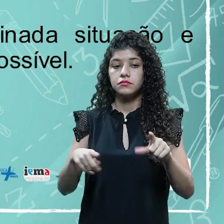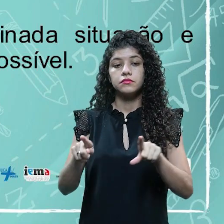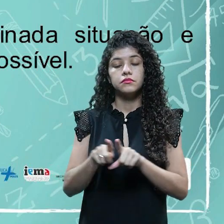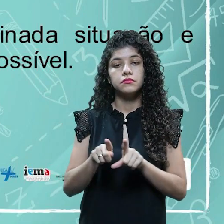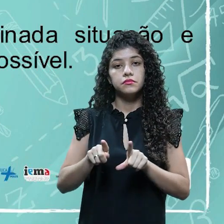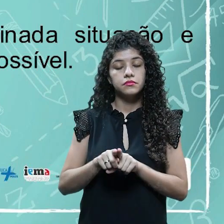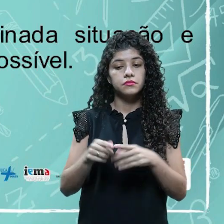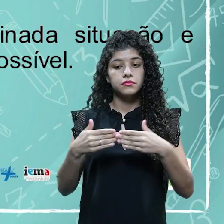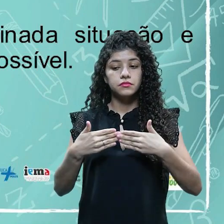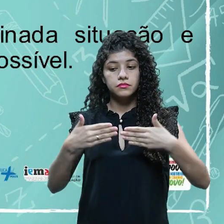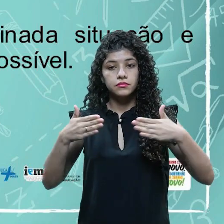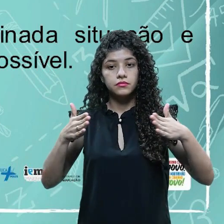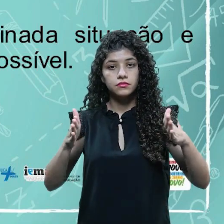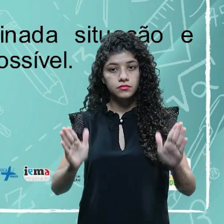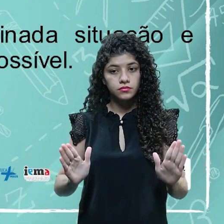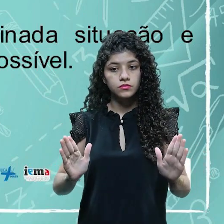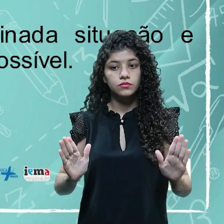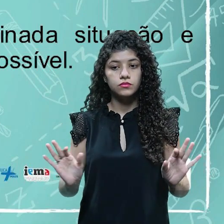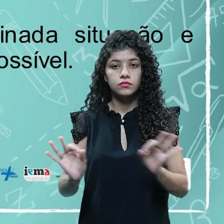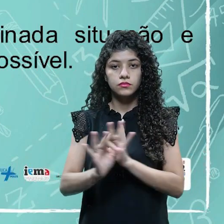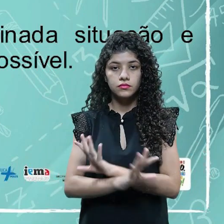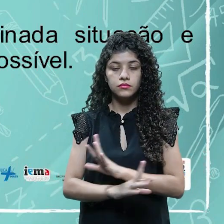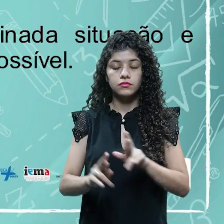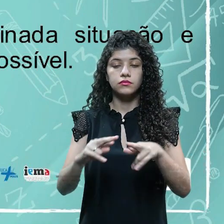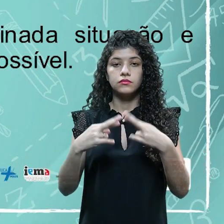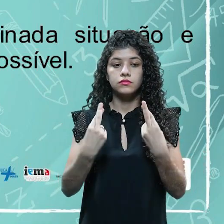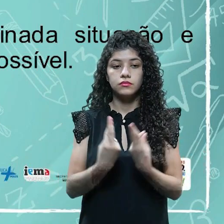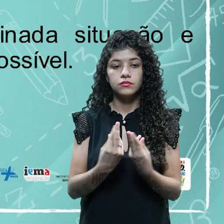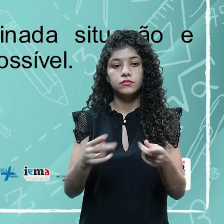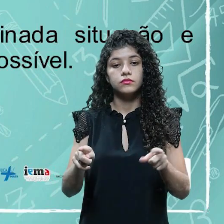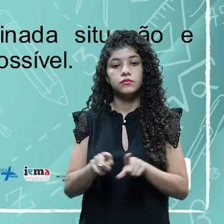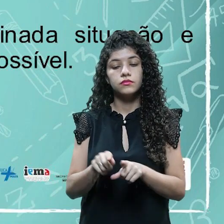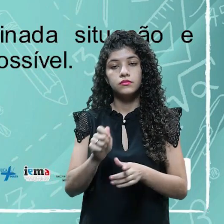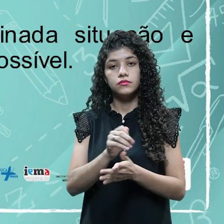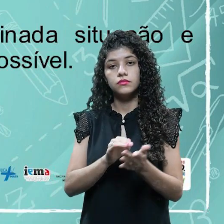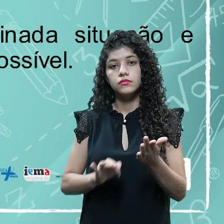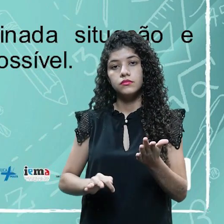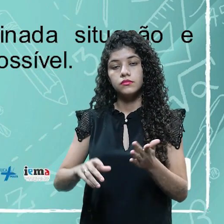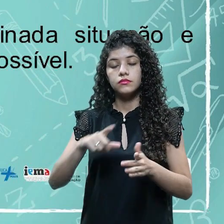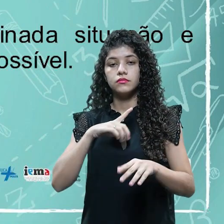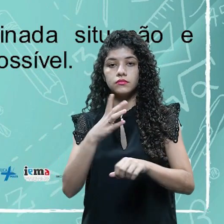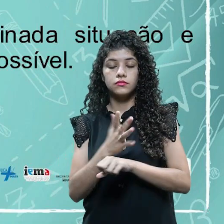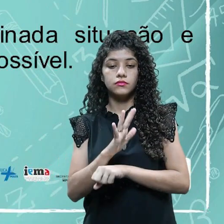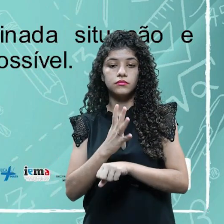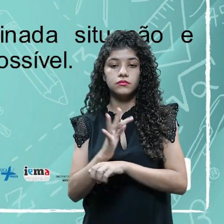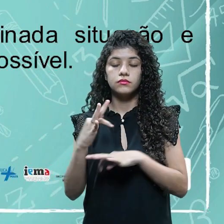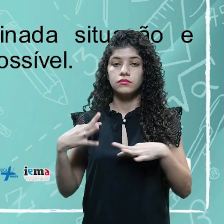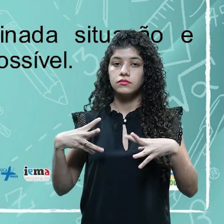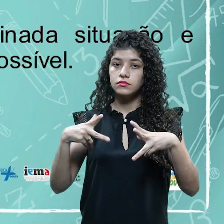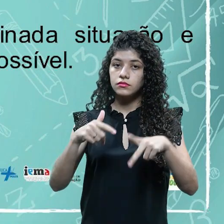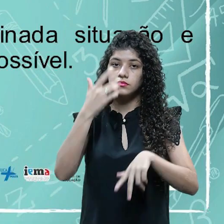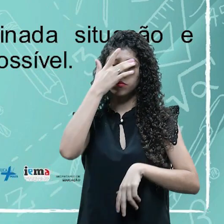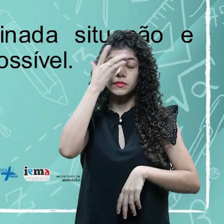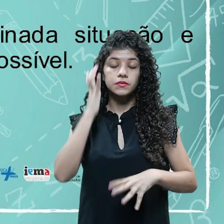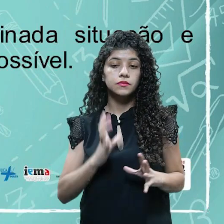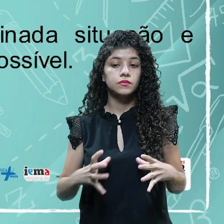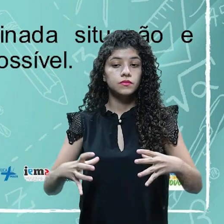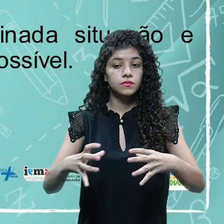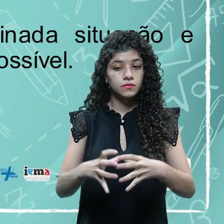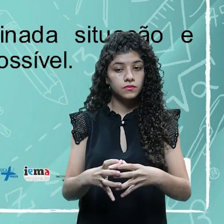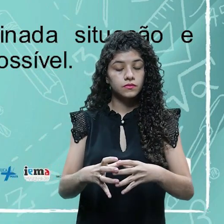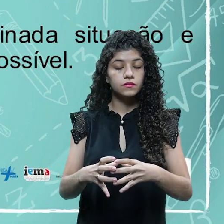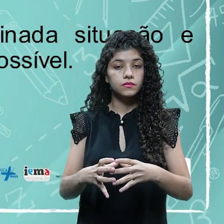formais de abertura e términos de reuniões. E atividades envolvem todos os membros de uma determinada situação.